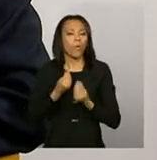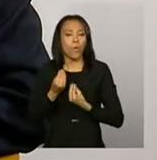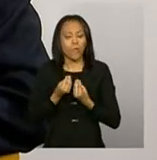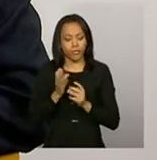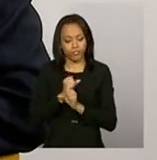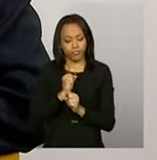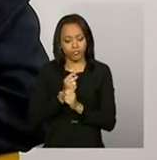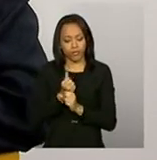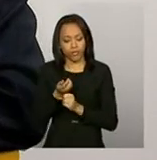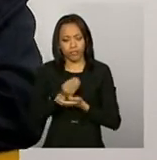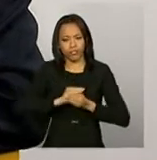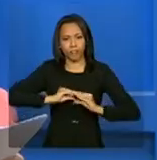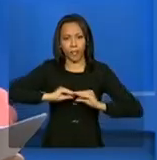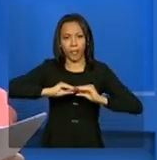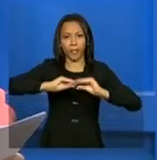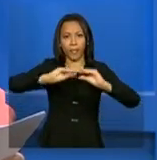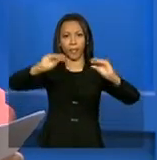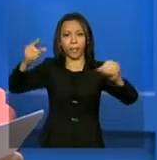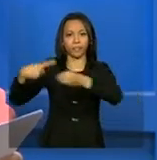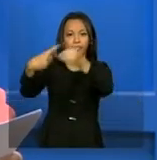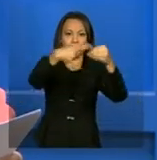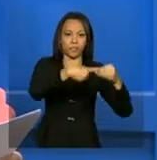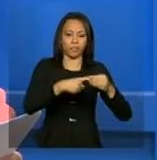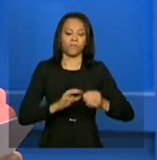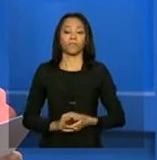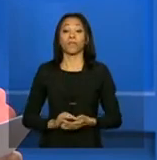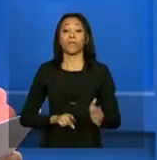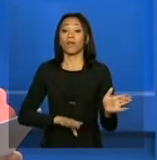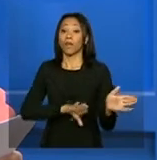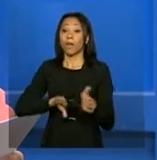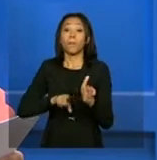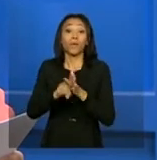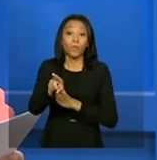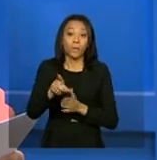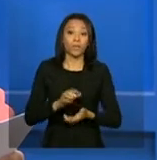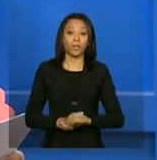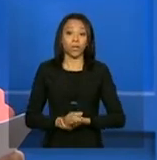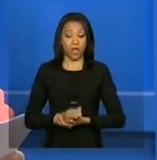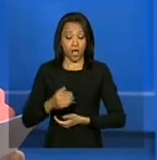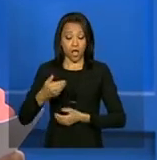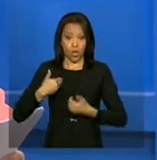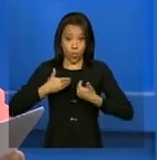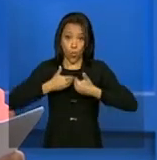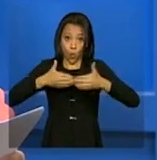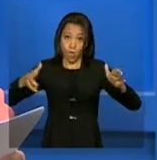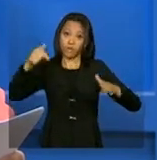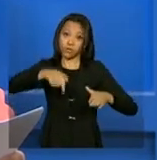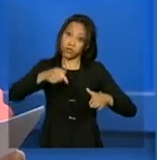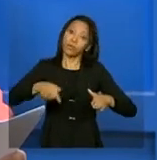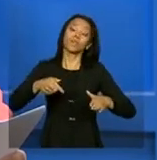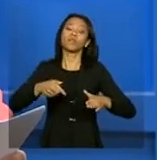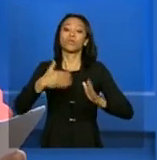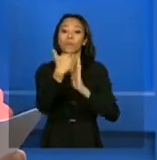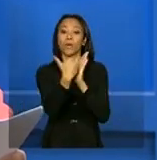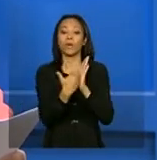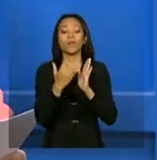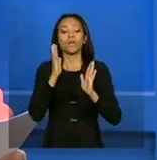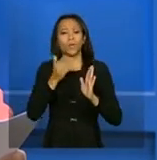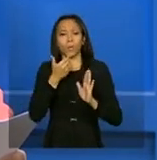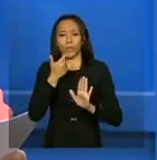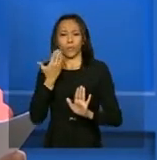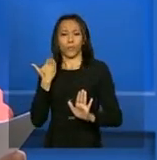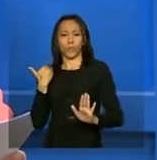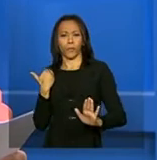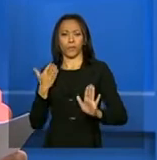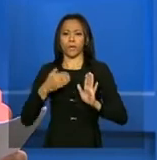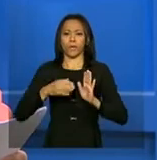município. Agora, Sérgio, nós dissemos na abertura que uma portaria publicada recentemente pelo